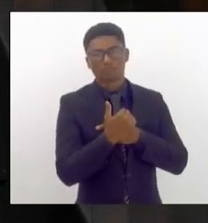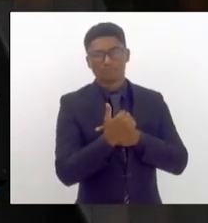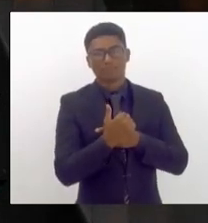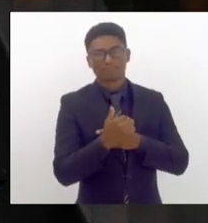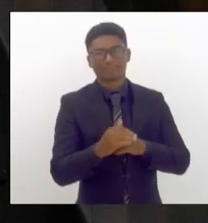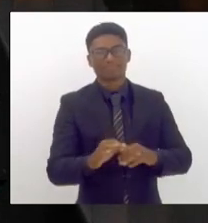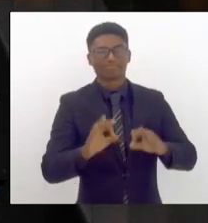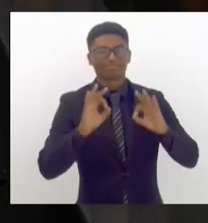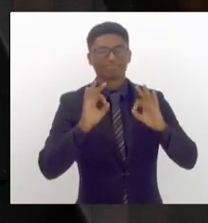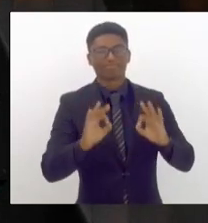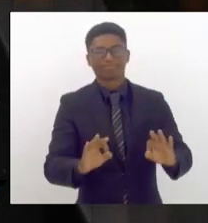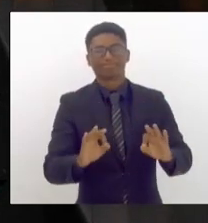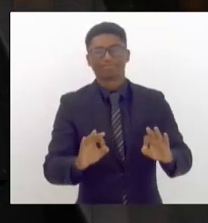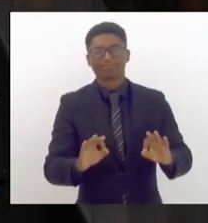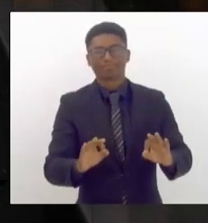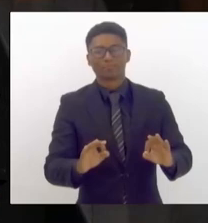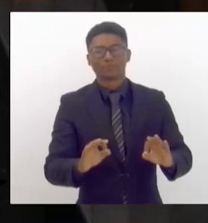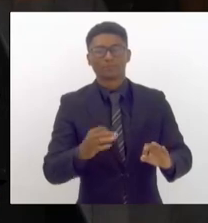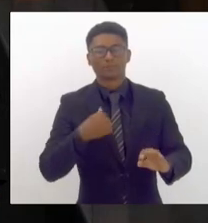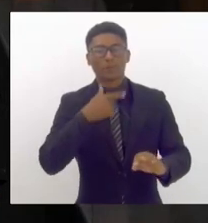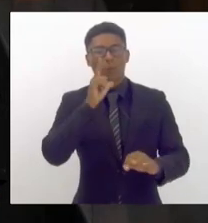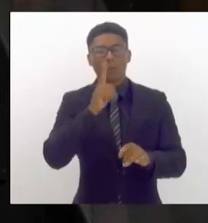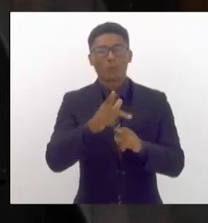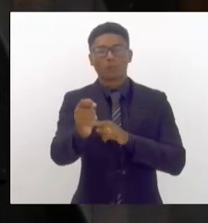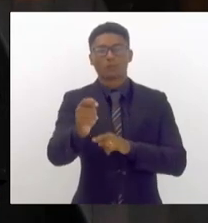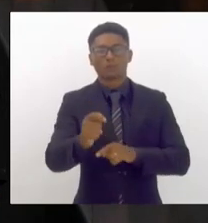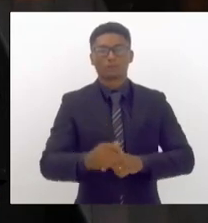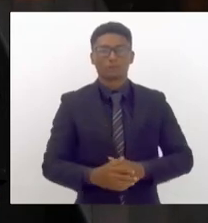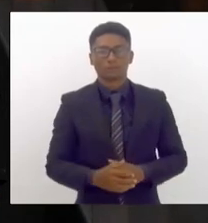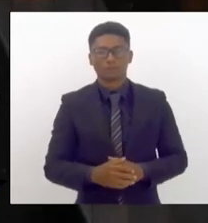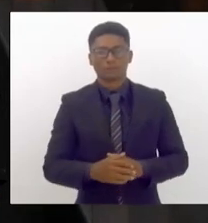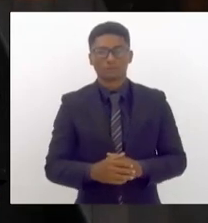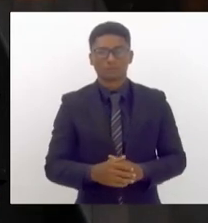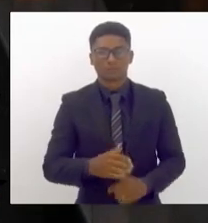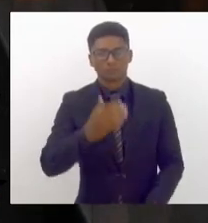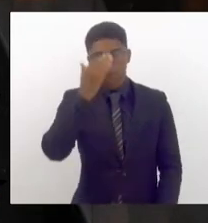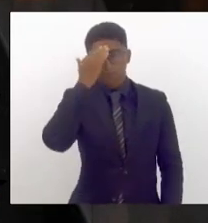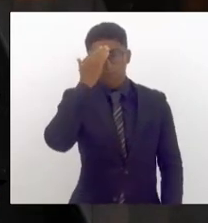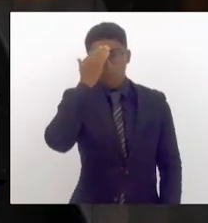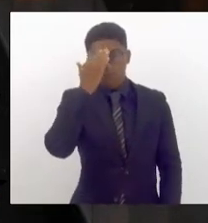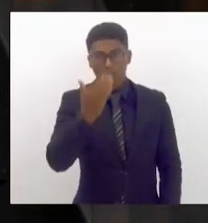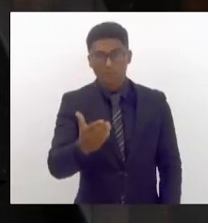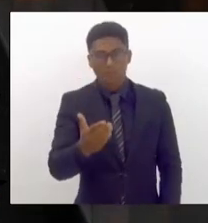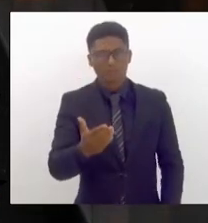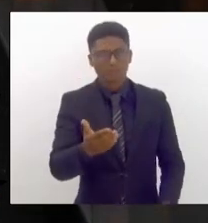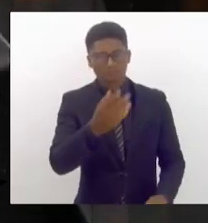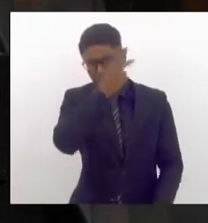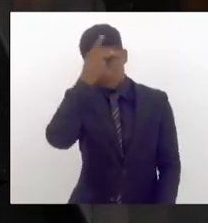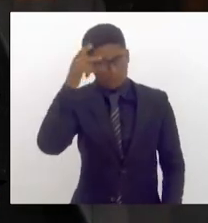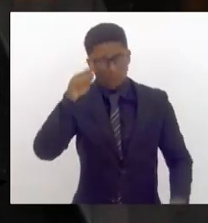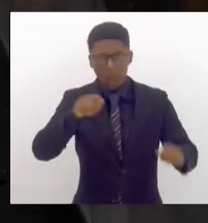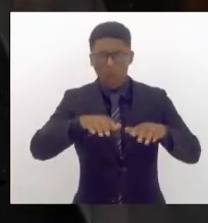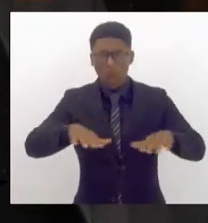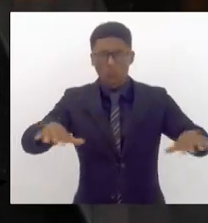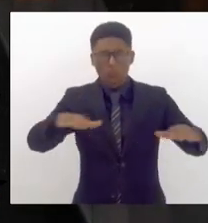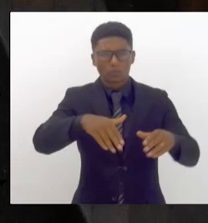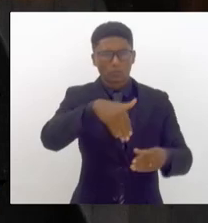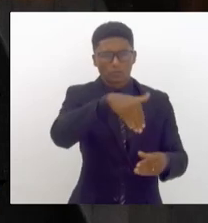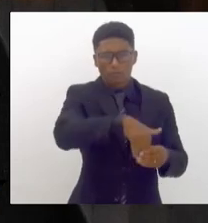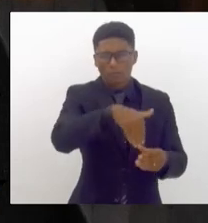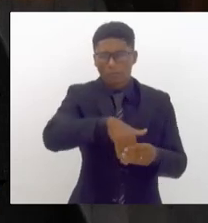para a nossa vitória. Quero agradecer aos eleitores que nos possibilitaram